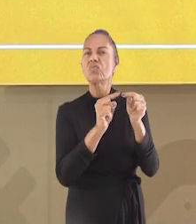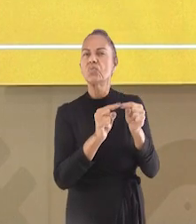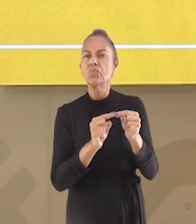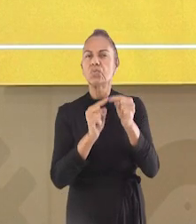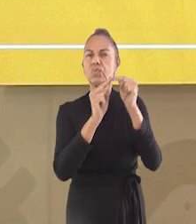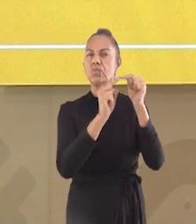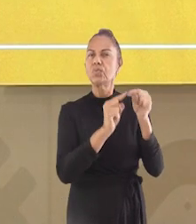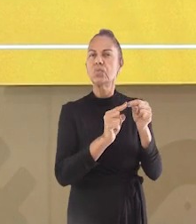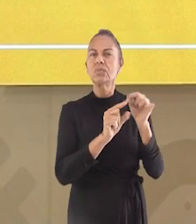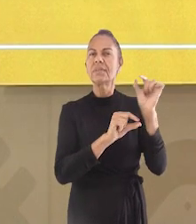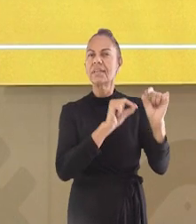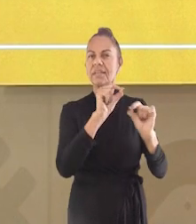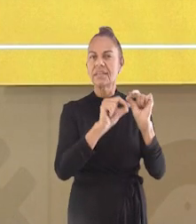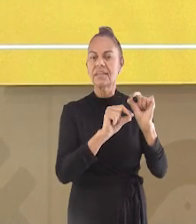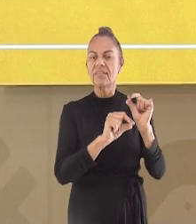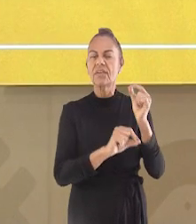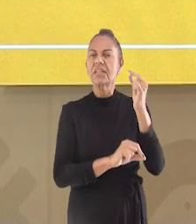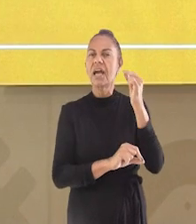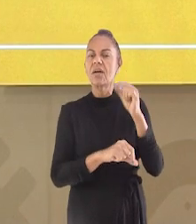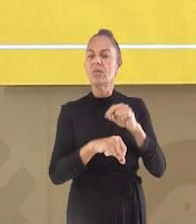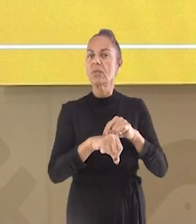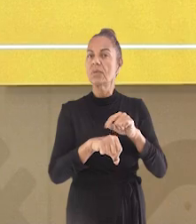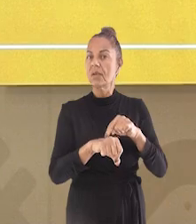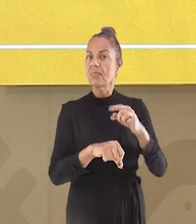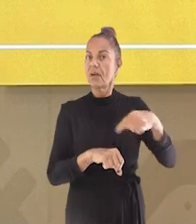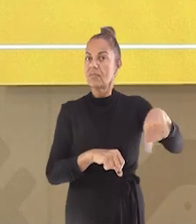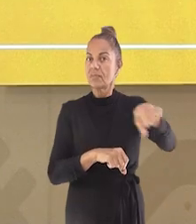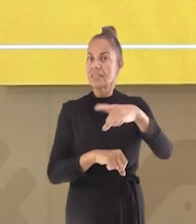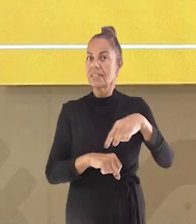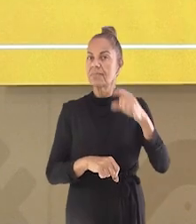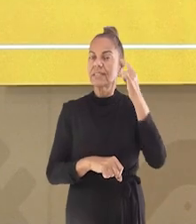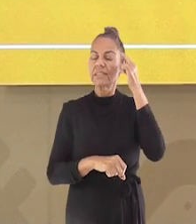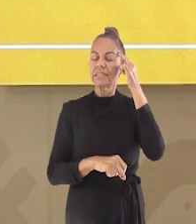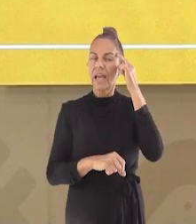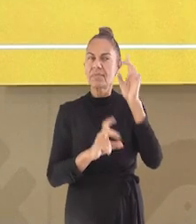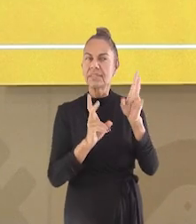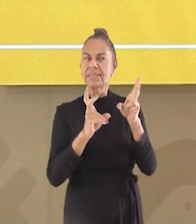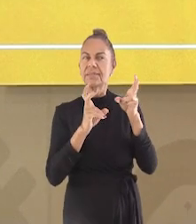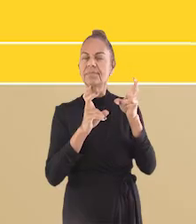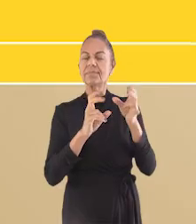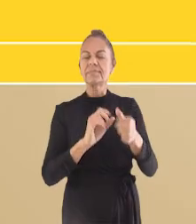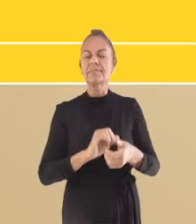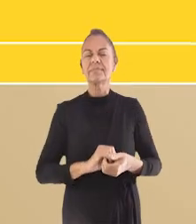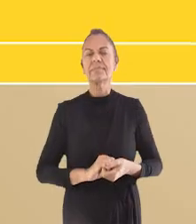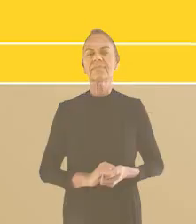têm em comum? Eu vou dar um tempo para você pensar. Vejam só essas palavras.